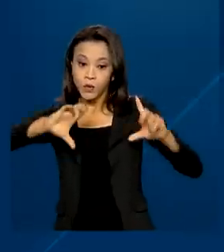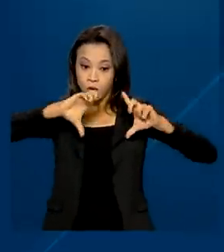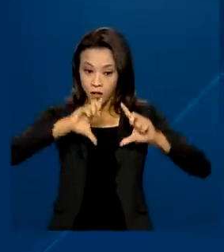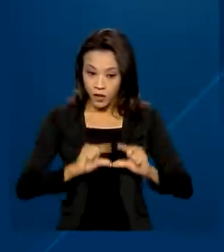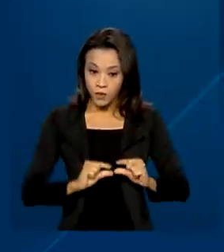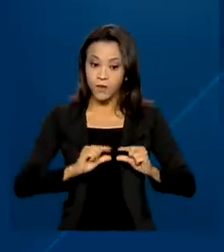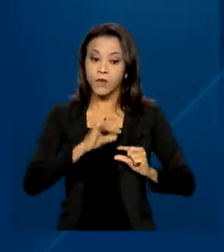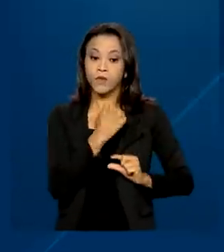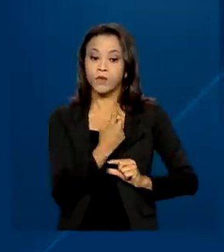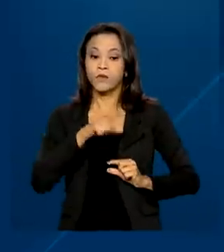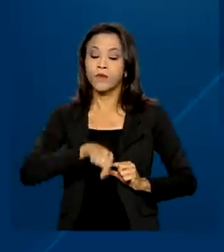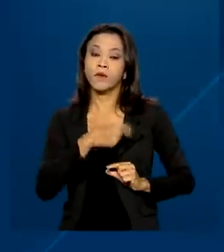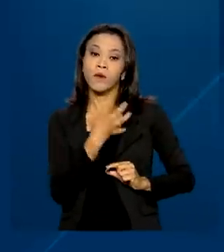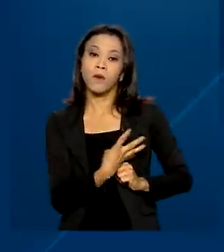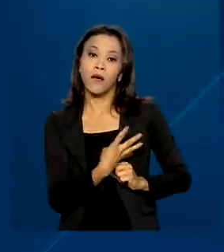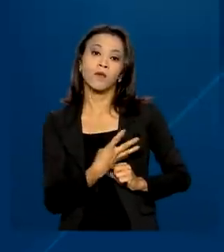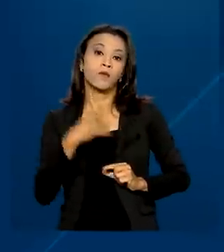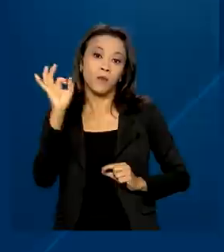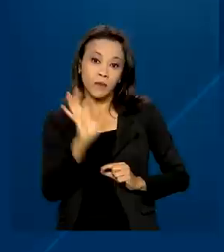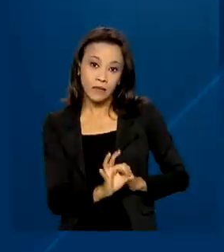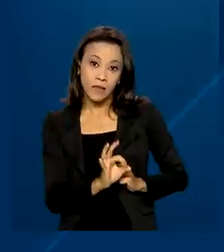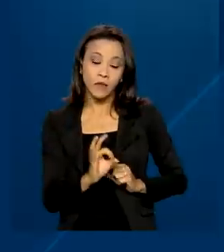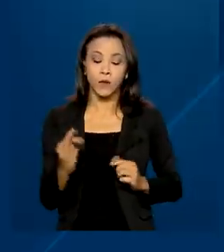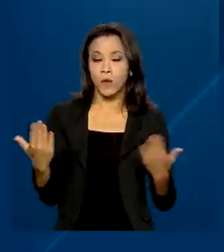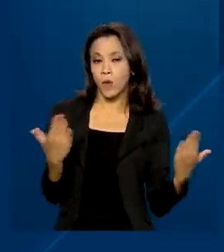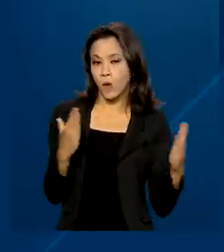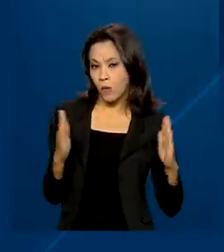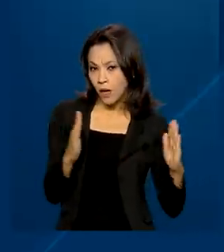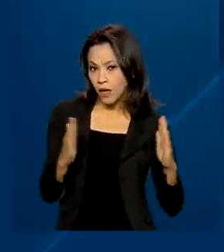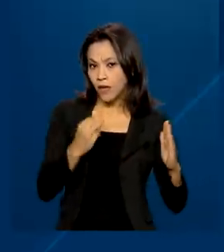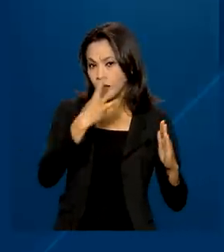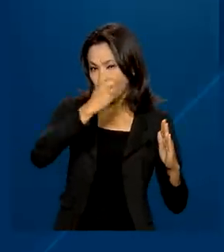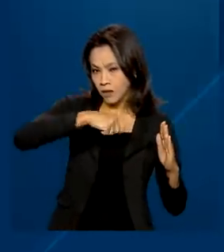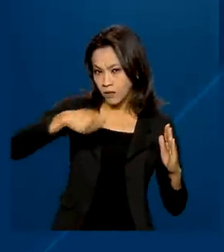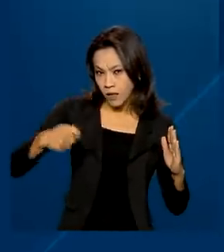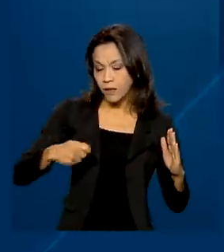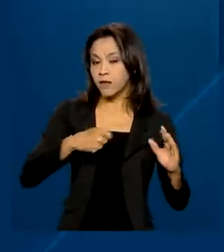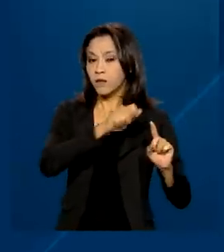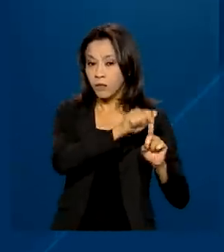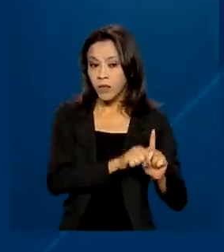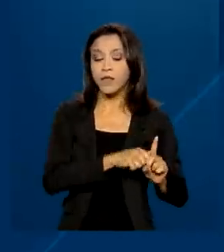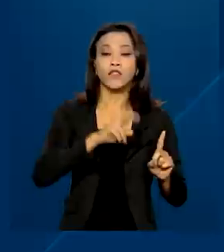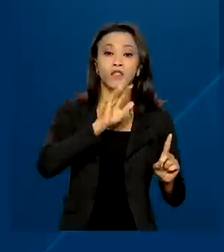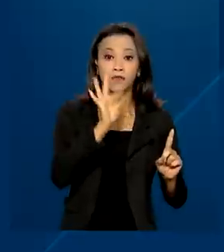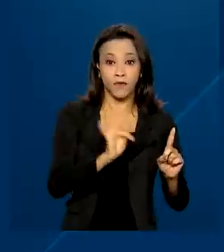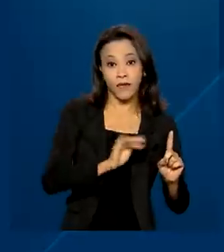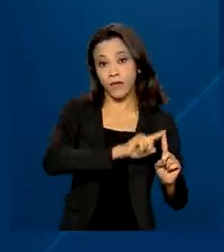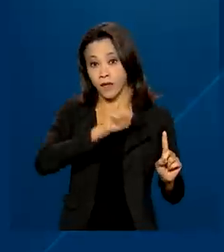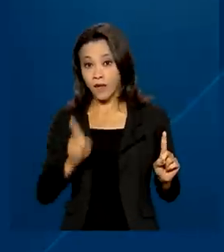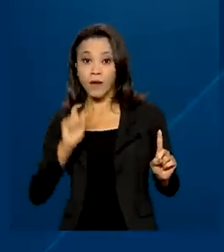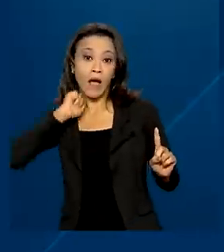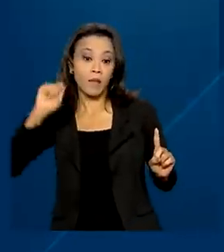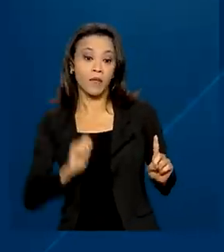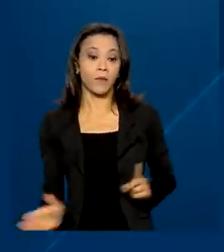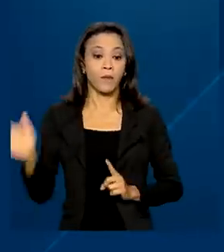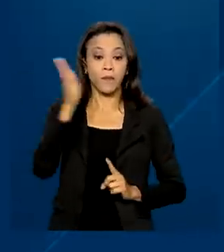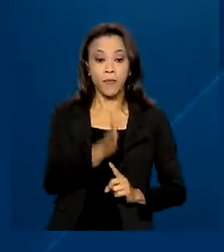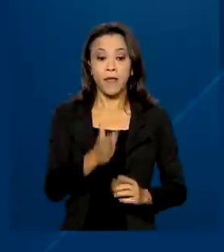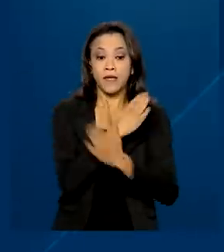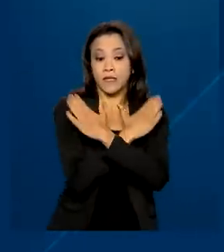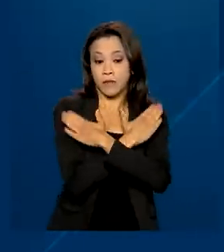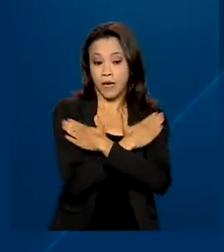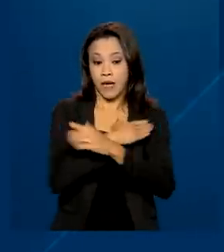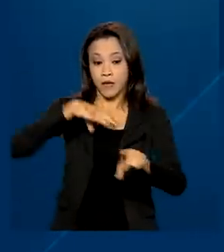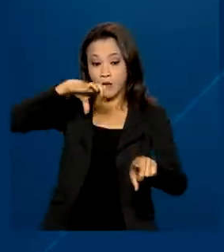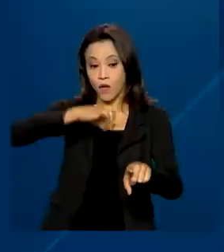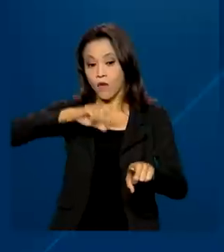,4 ponto percentual em relação ao trimestre de fevereiro a abril. A população desocupada no país está em 9